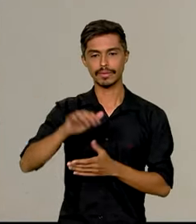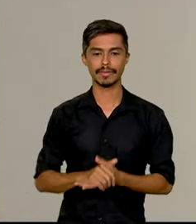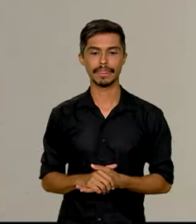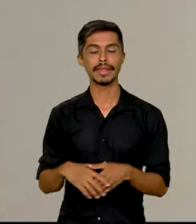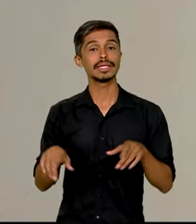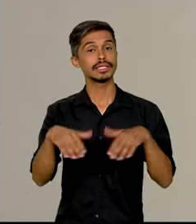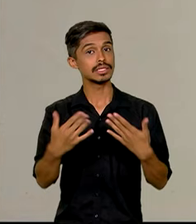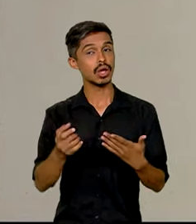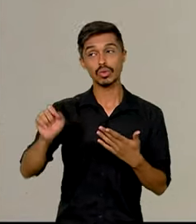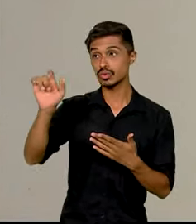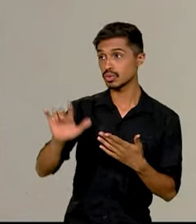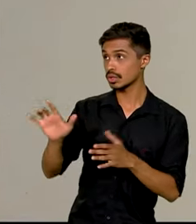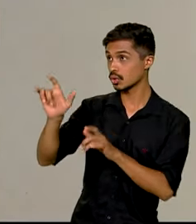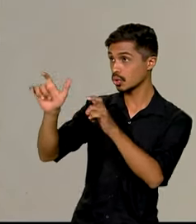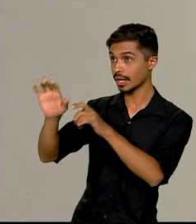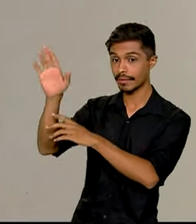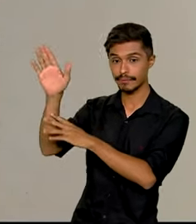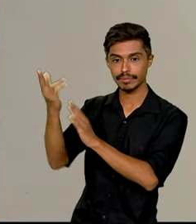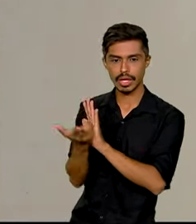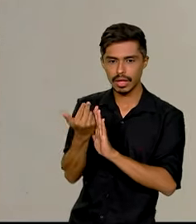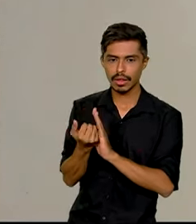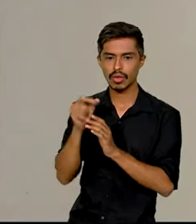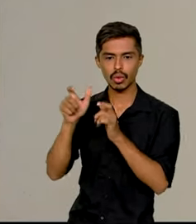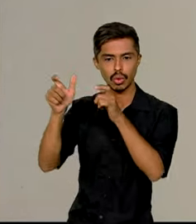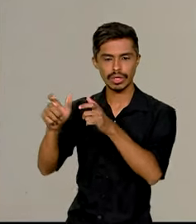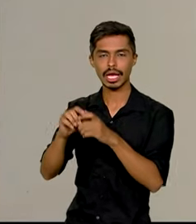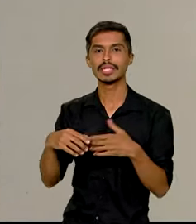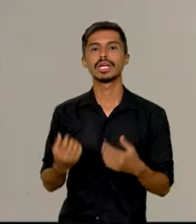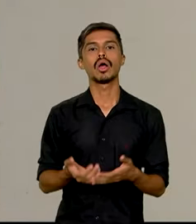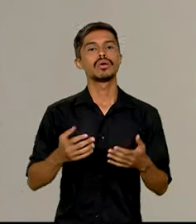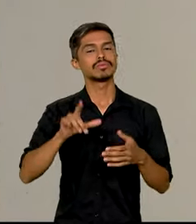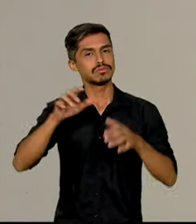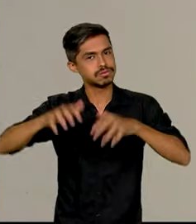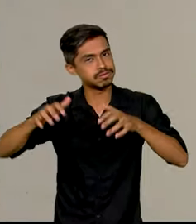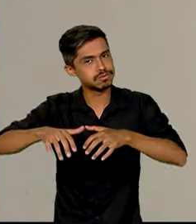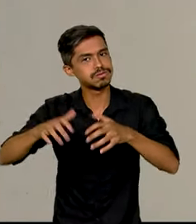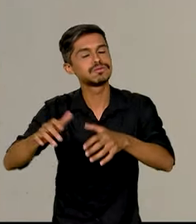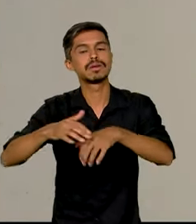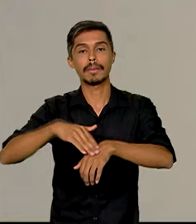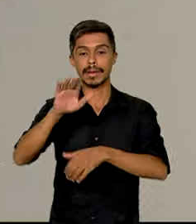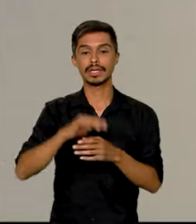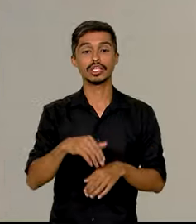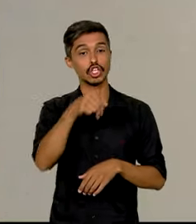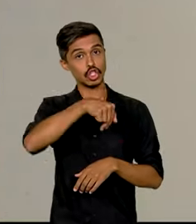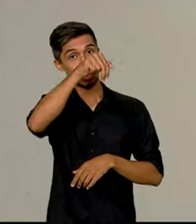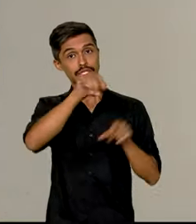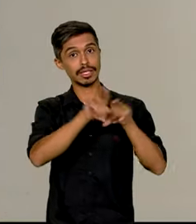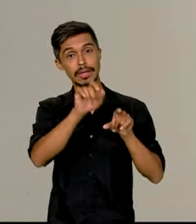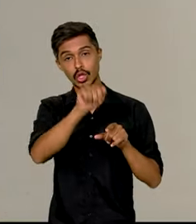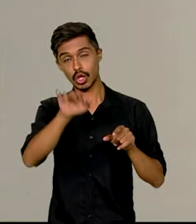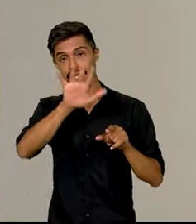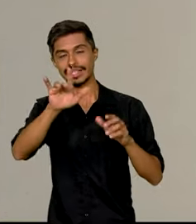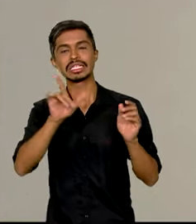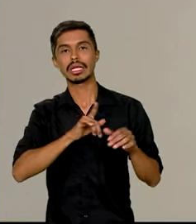Sul, a precipitação normalmente fica abaixo da média, ou um período mais chumoso, enquanto na região Norte e Nordeste a chuva é